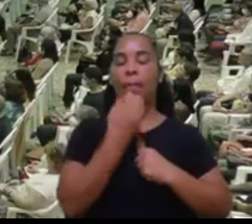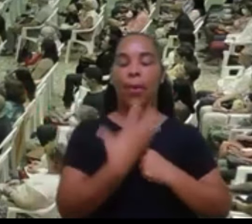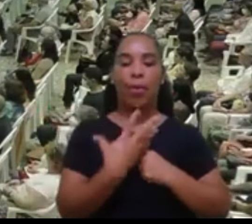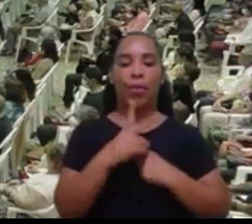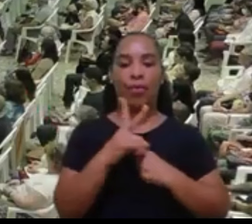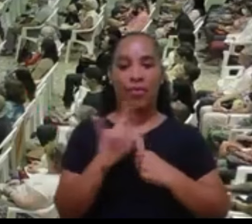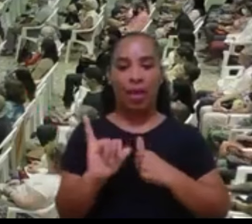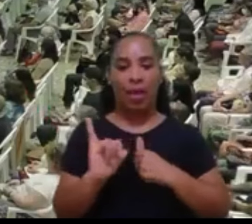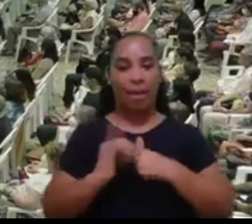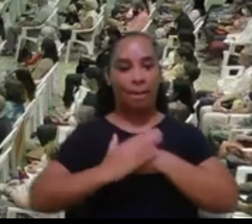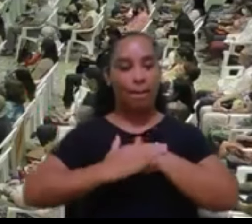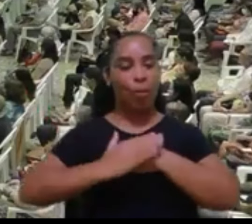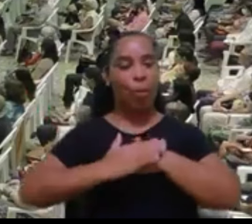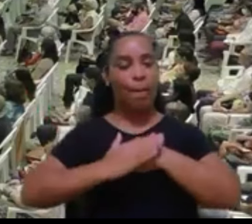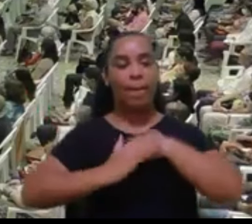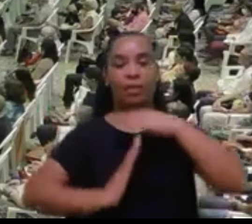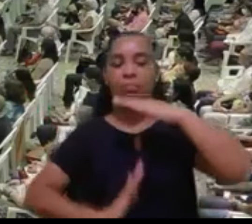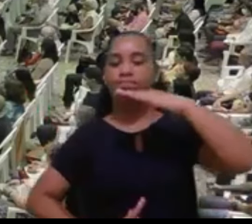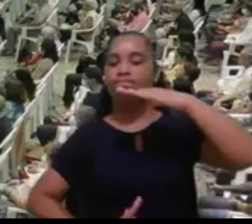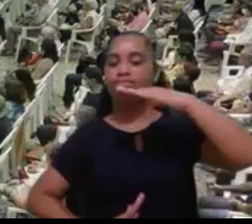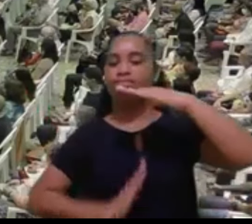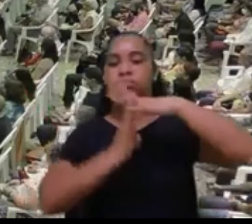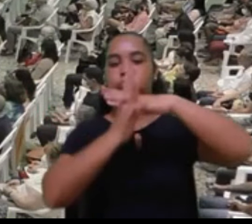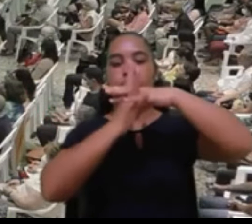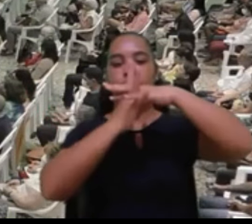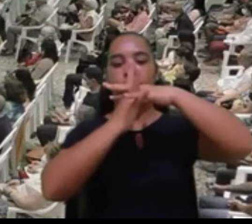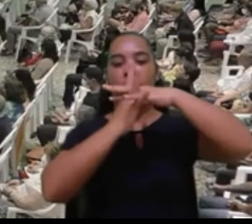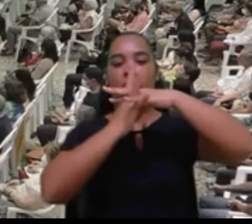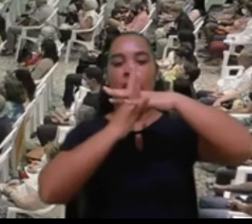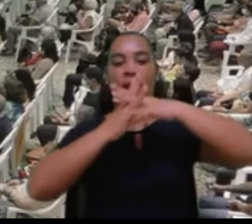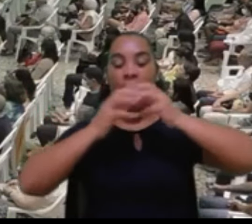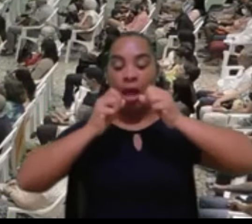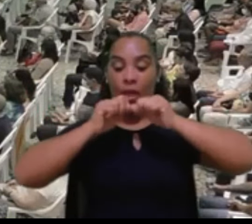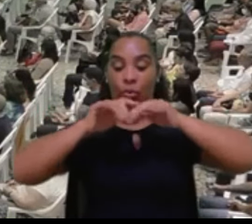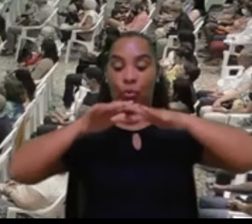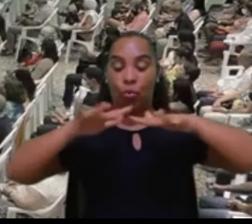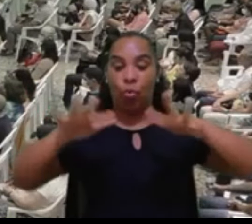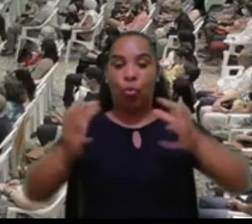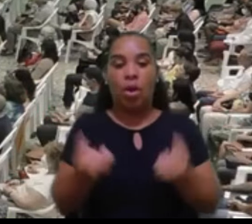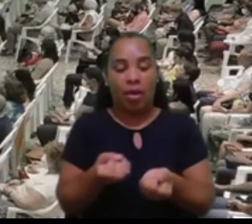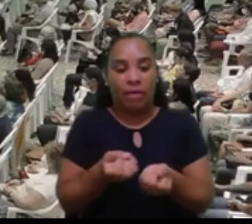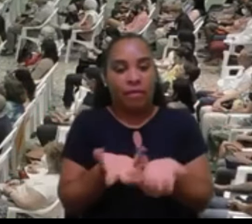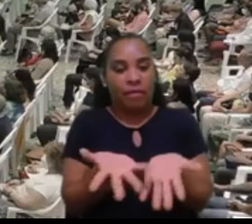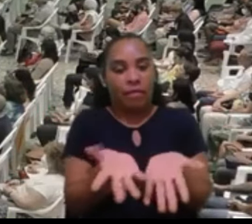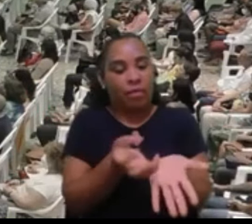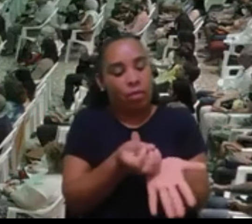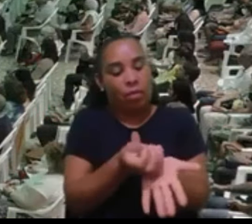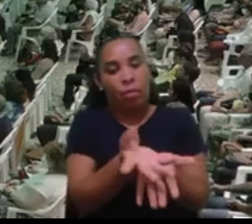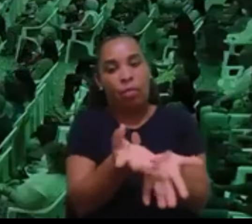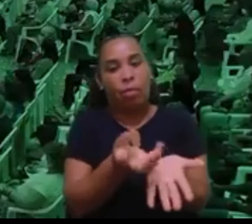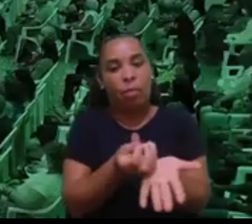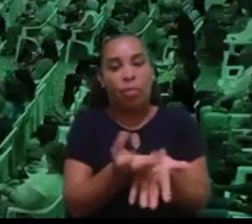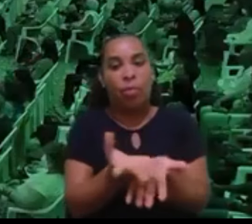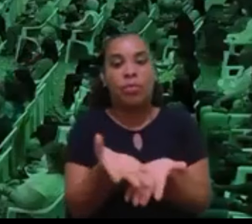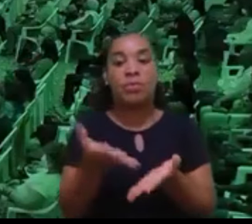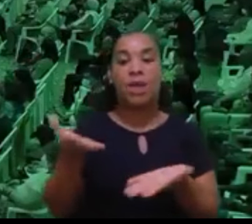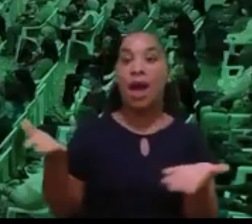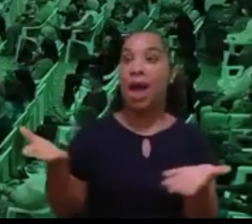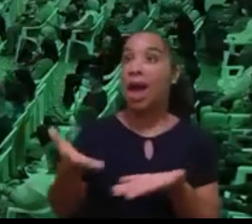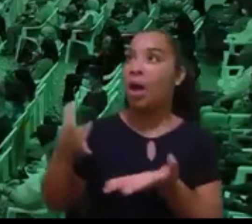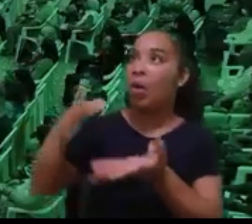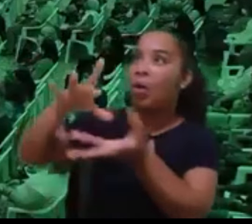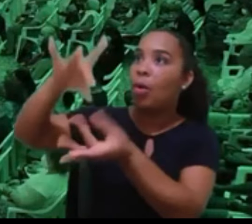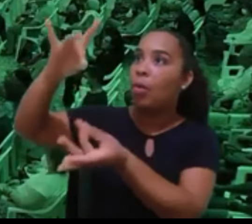momento culminante. a doação de fluidos em que o mundo espiritual já presente